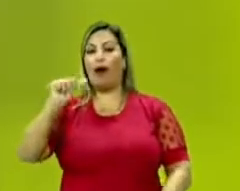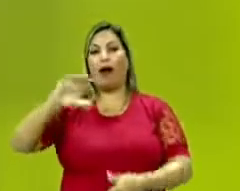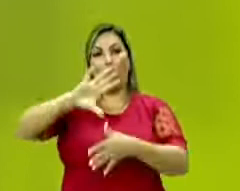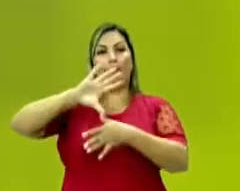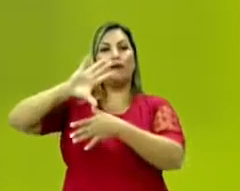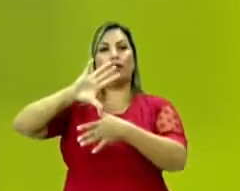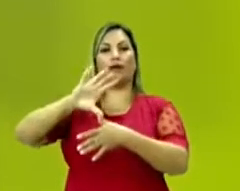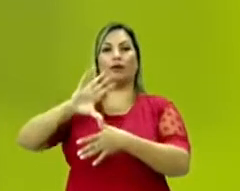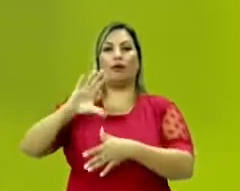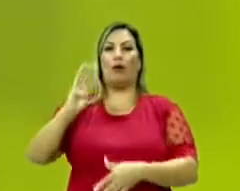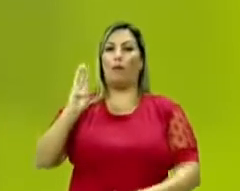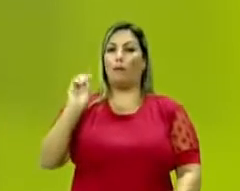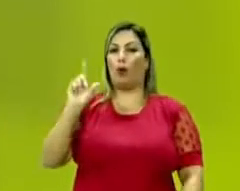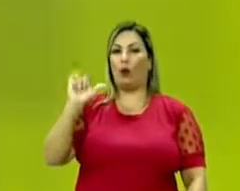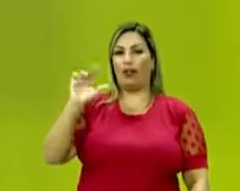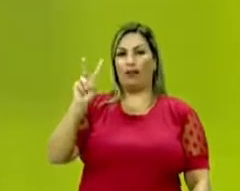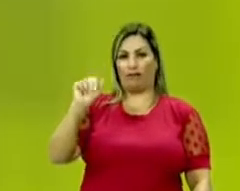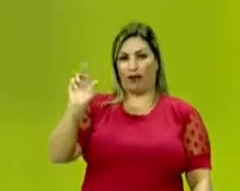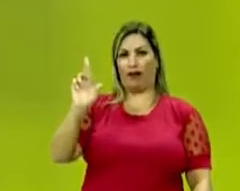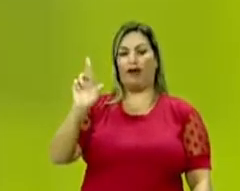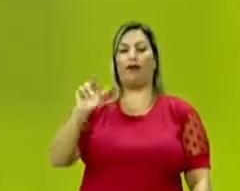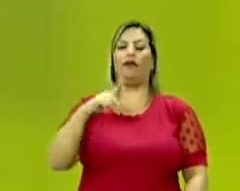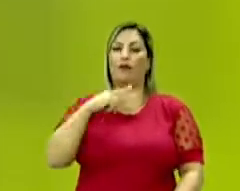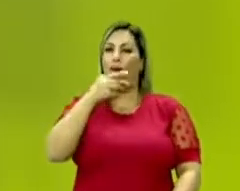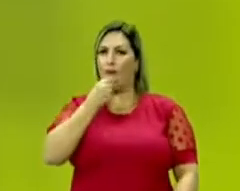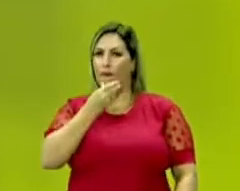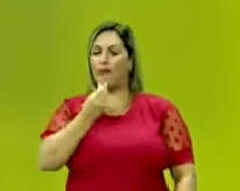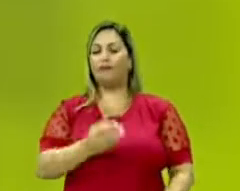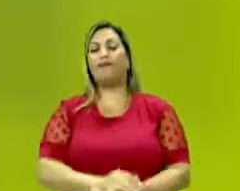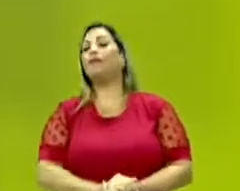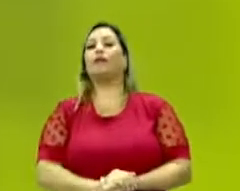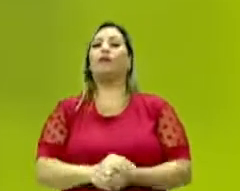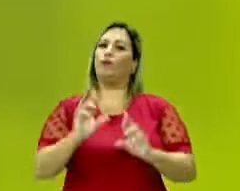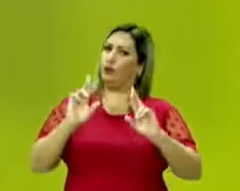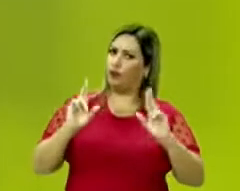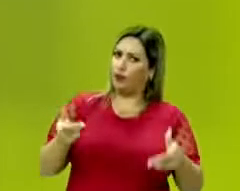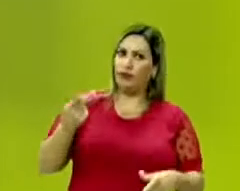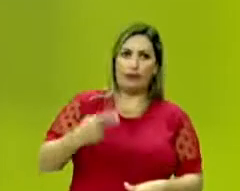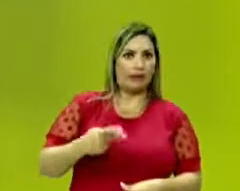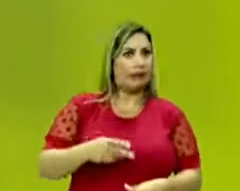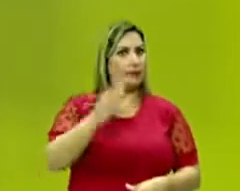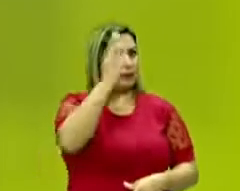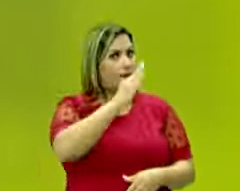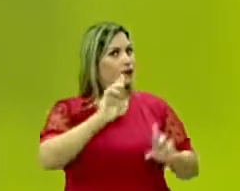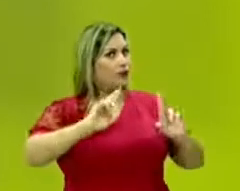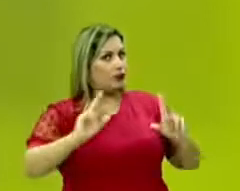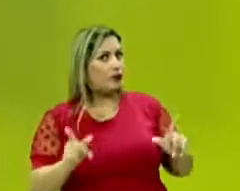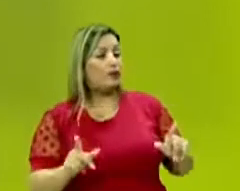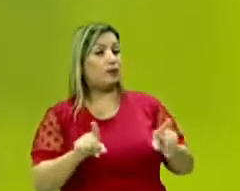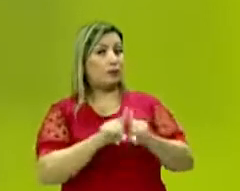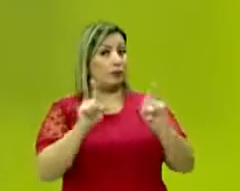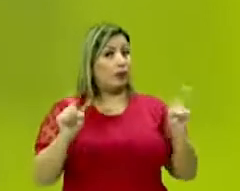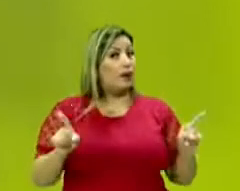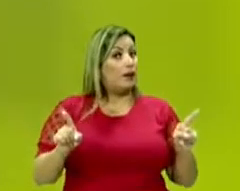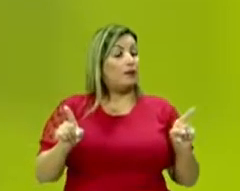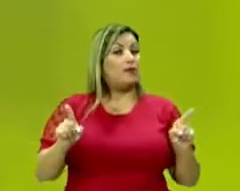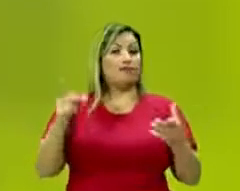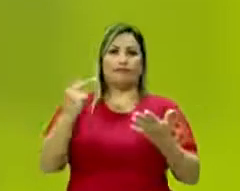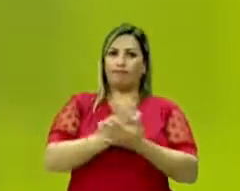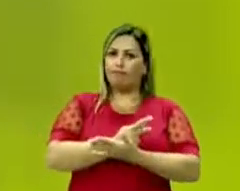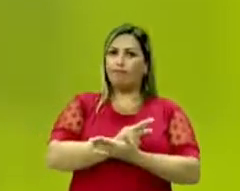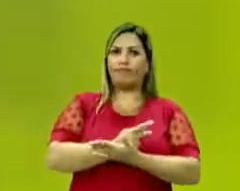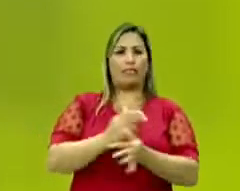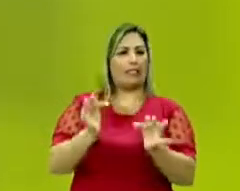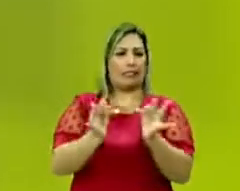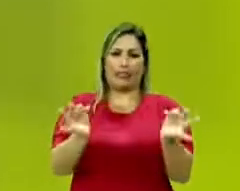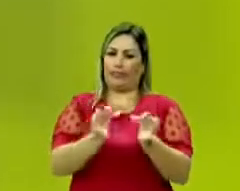de Simon Bolívar. Diferente disso, nós vamos ver uma independência do Brasil acontecer. Mas ela não vai acontecer de uma